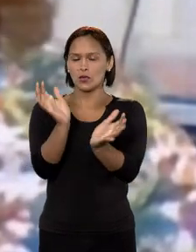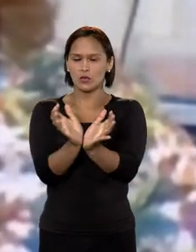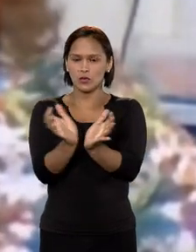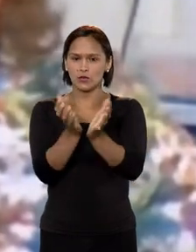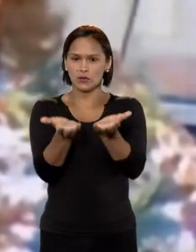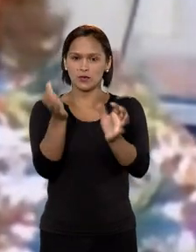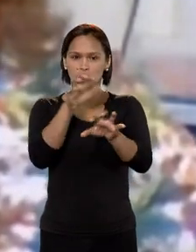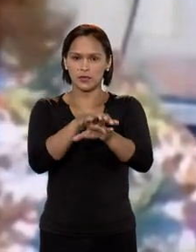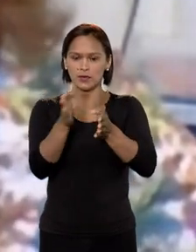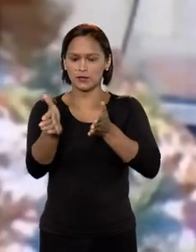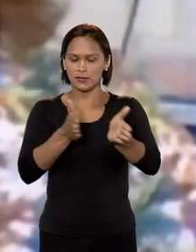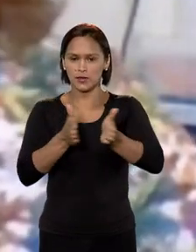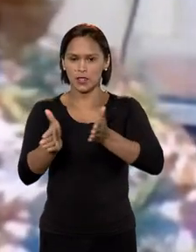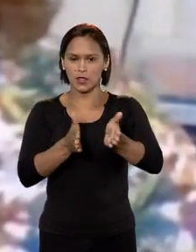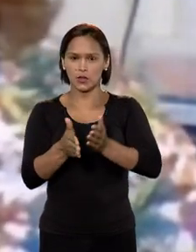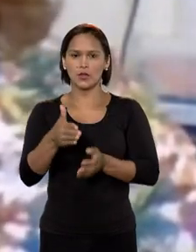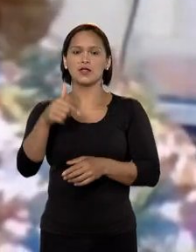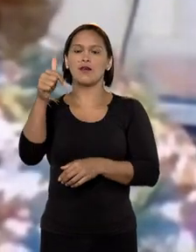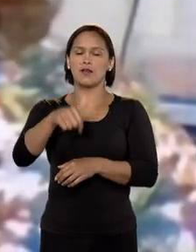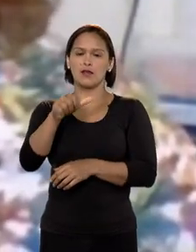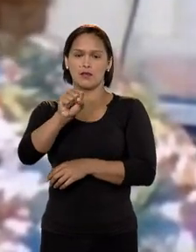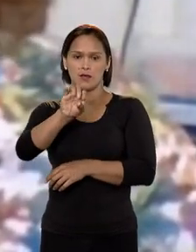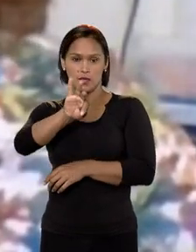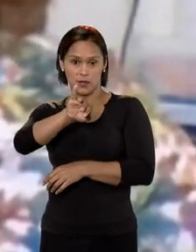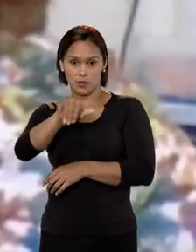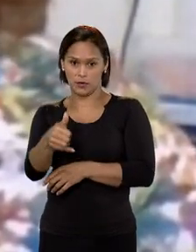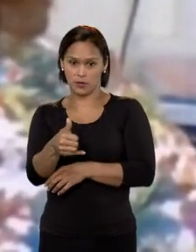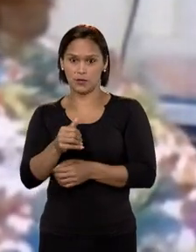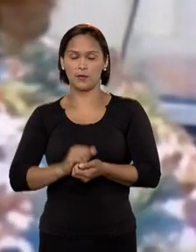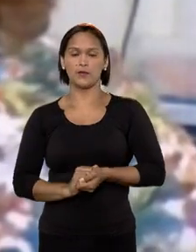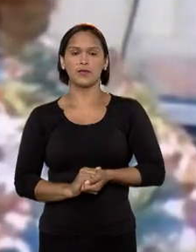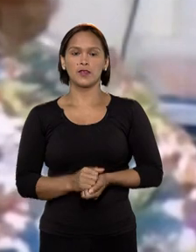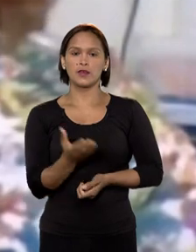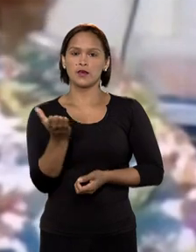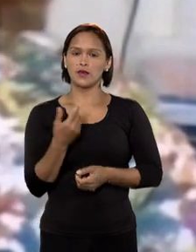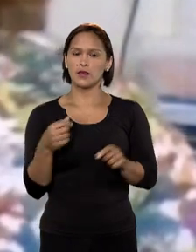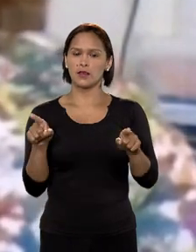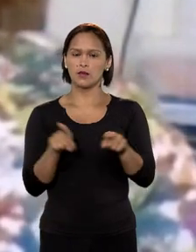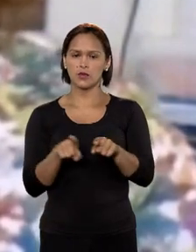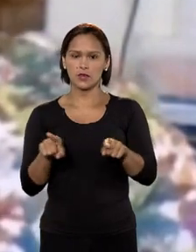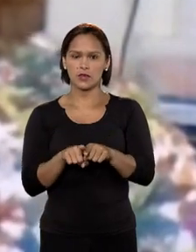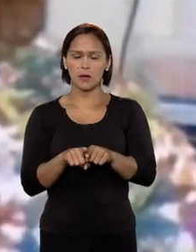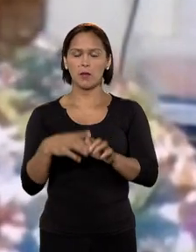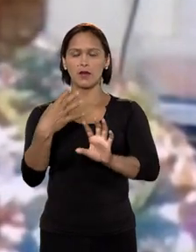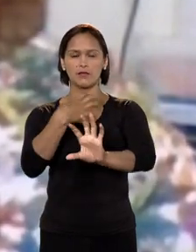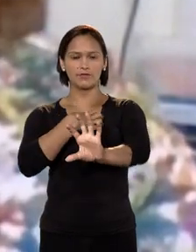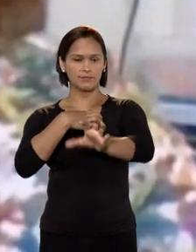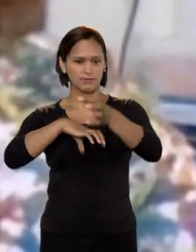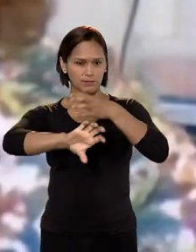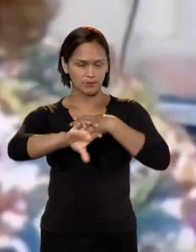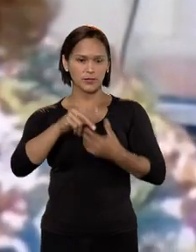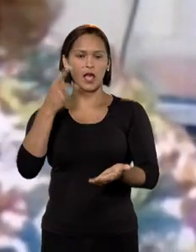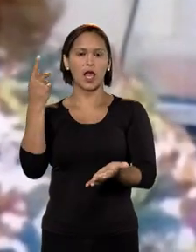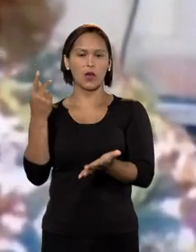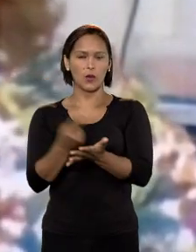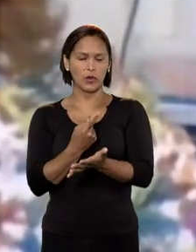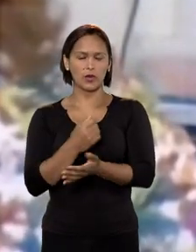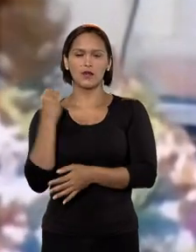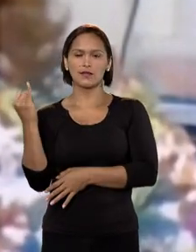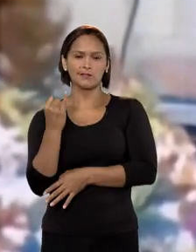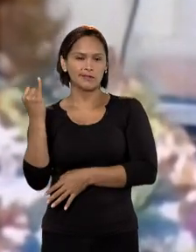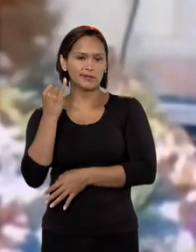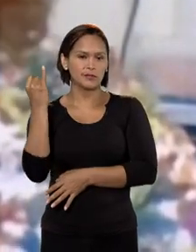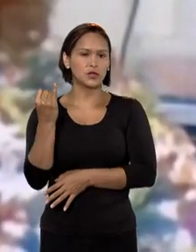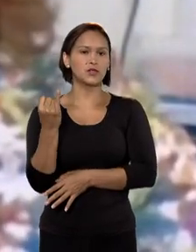de Acessibilidade e Inclusão deste tribunal. Queremos promover a empatia como uma